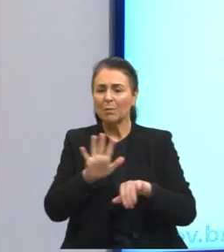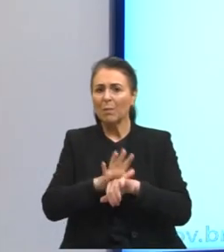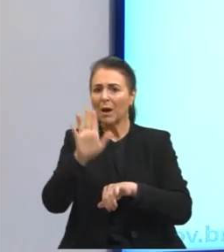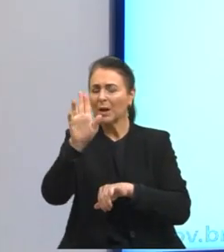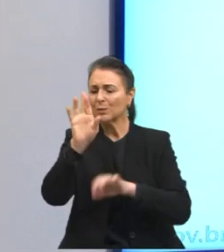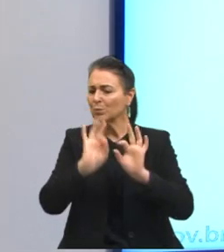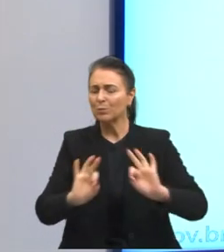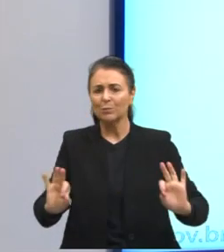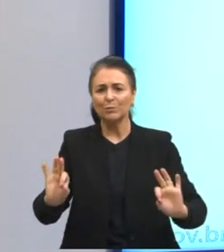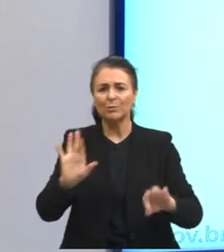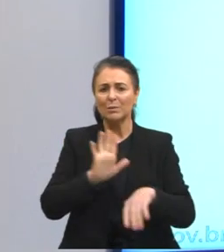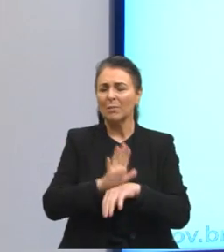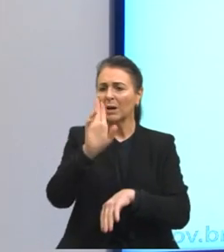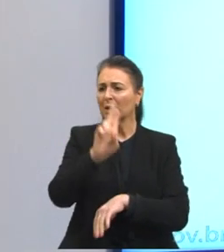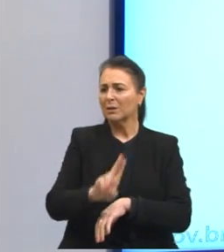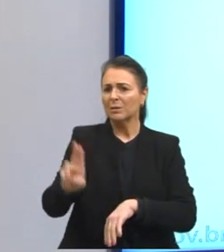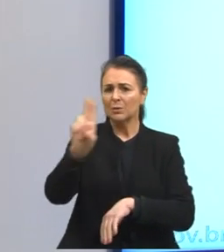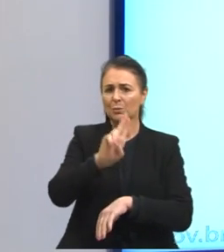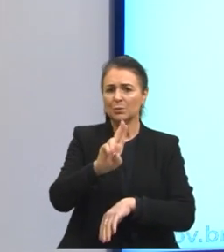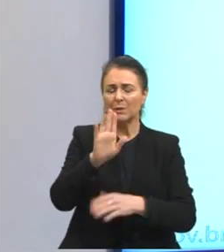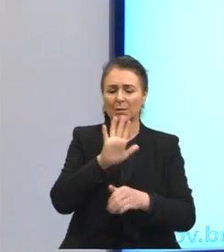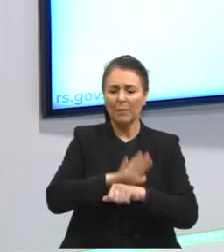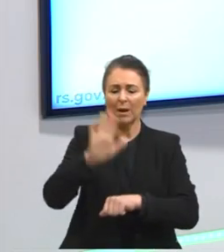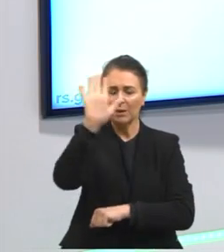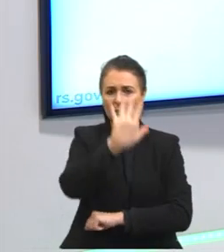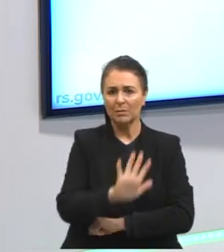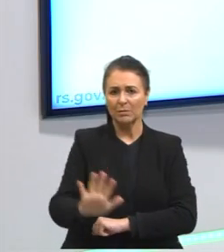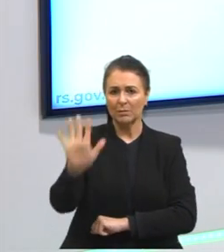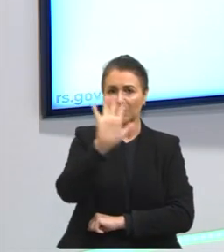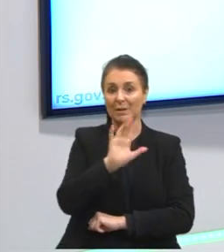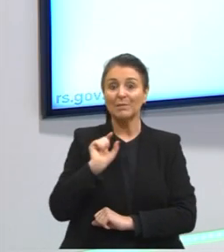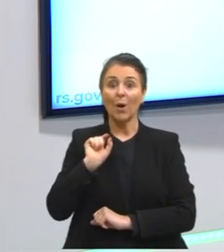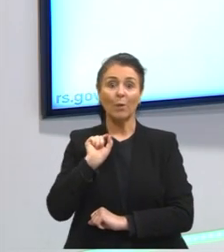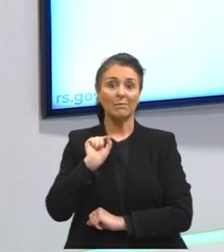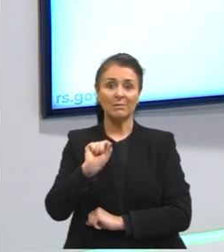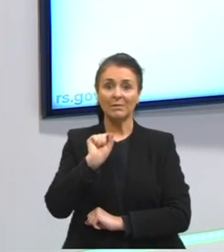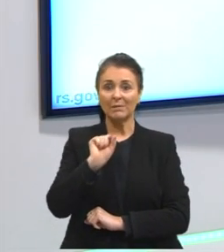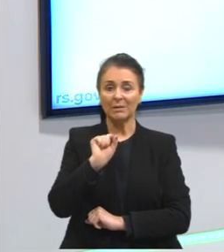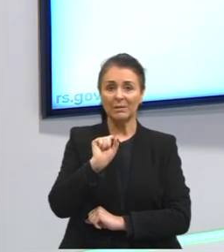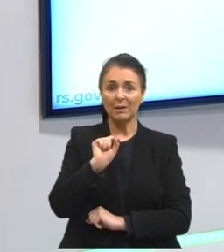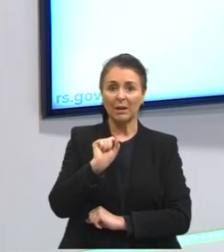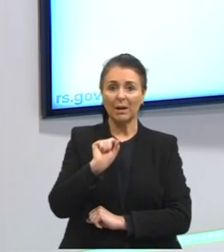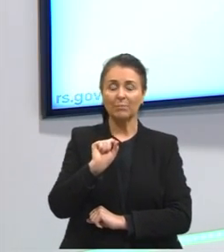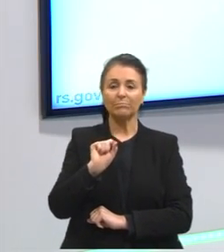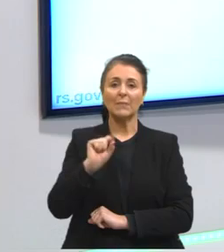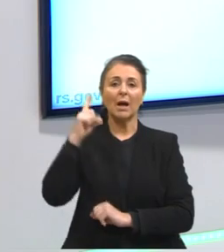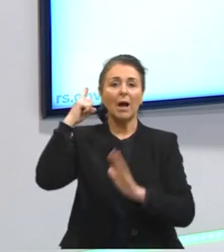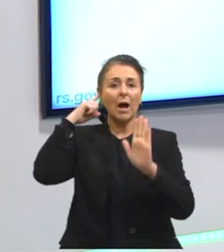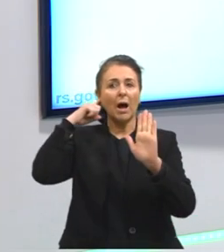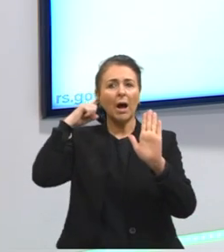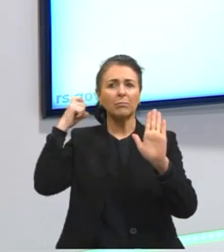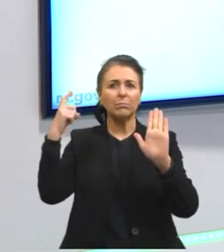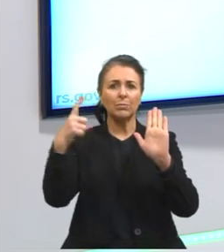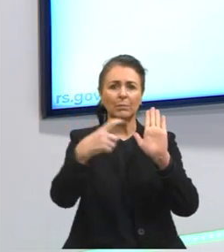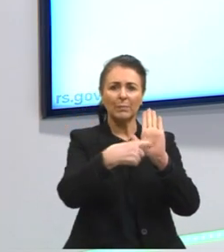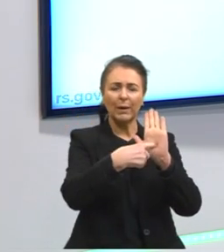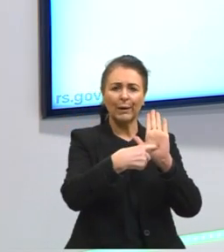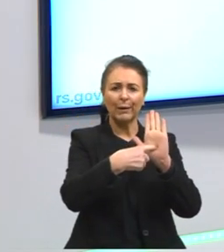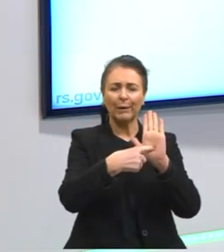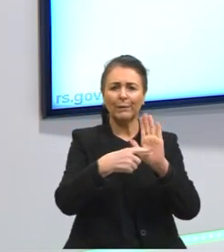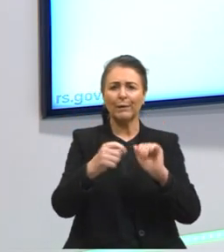aquelas que são mais utilizadas, mais universais, que seria, no caso, a onomatopeia, que seria